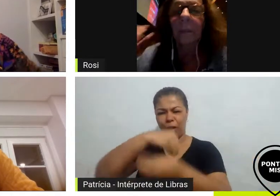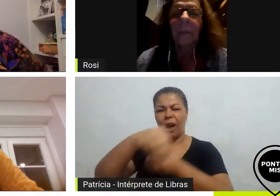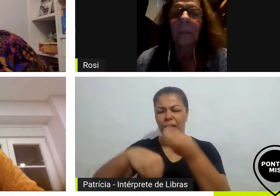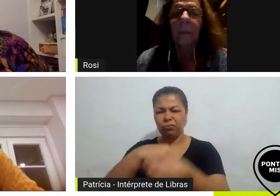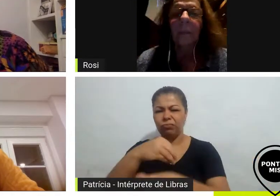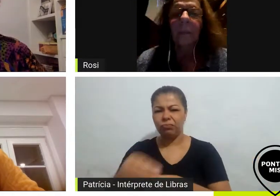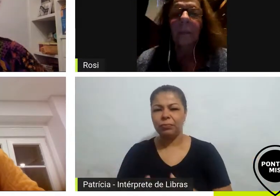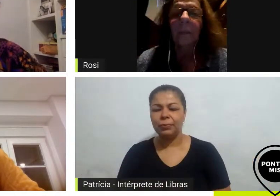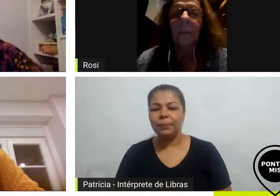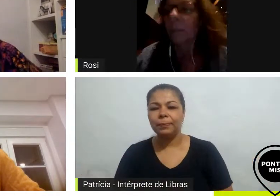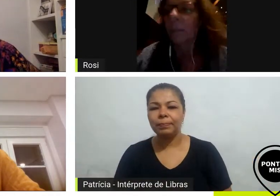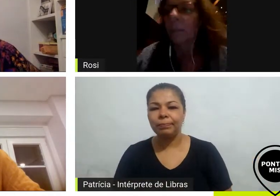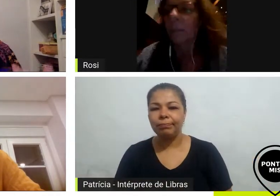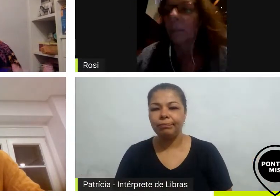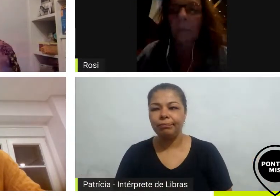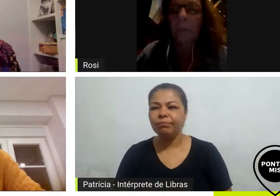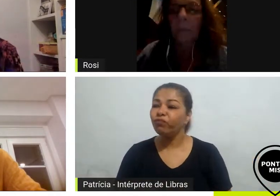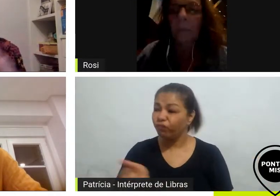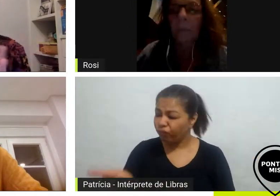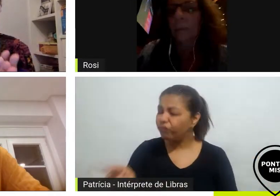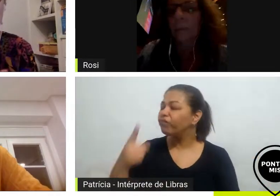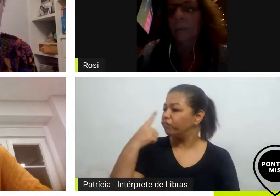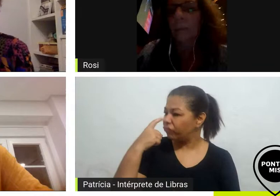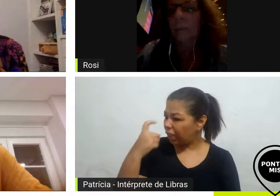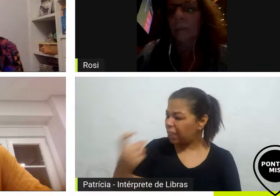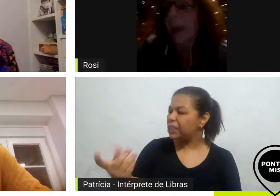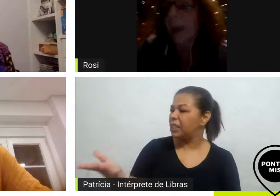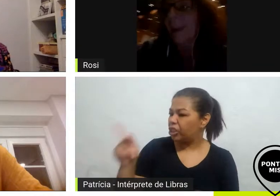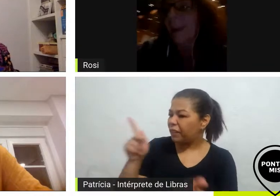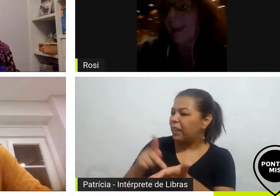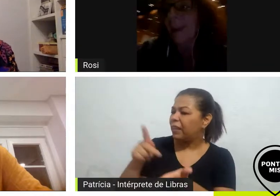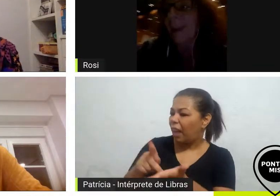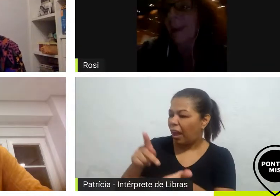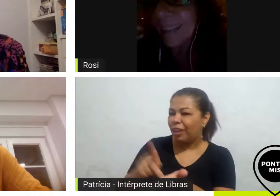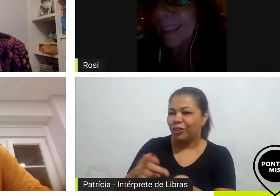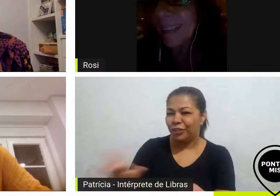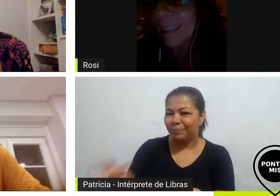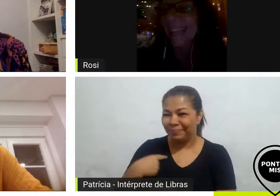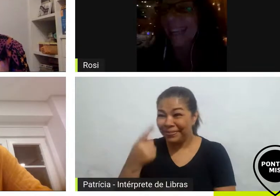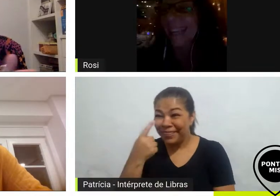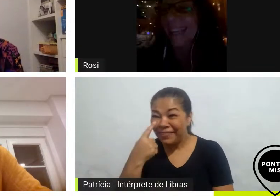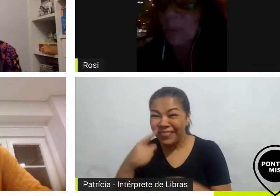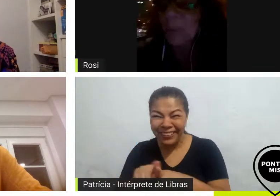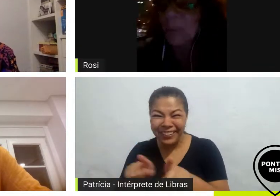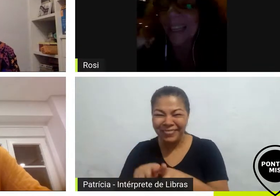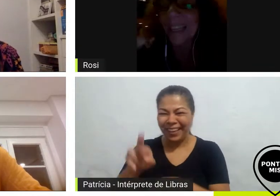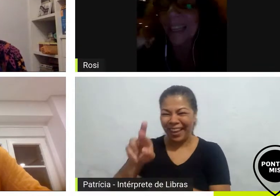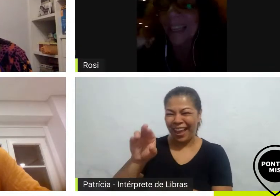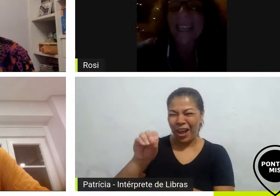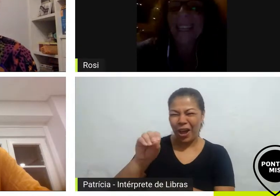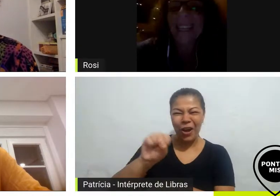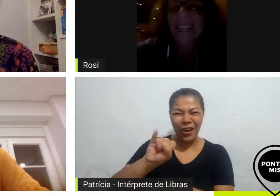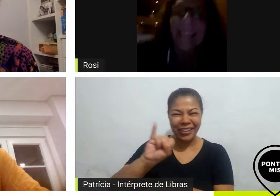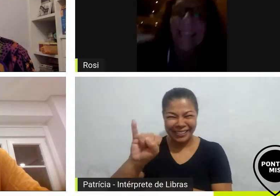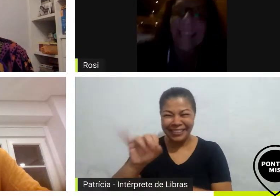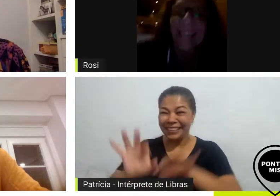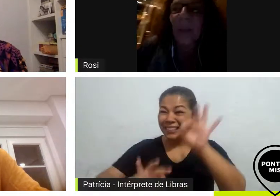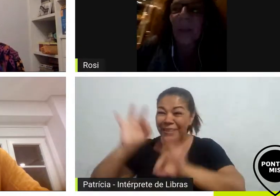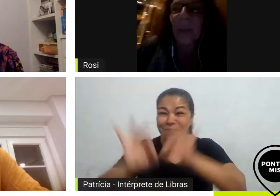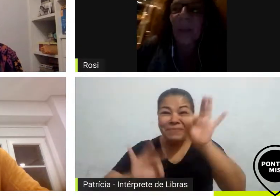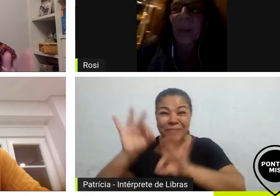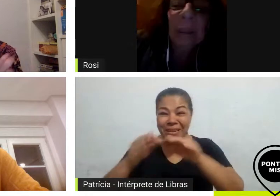é interessante isso e a gente está vendo a Rosi se preparar para entrar no palco é muito emocionante ela está fazendo a caminhada